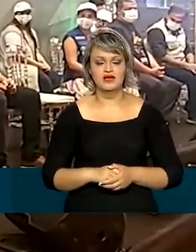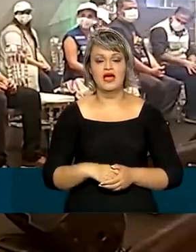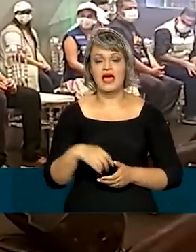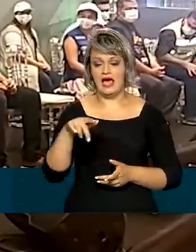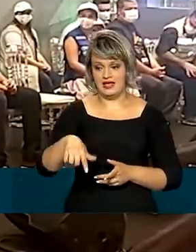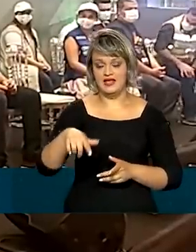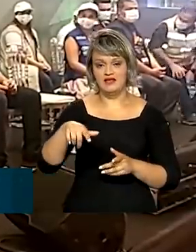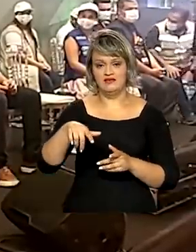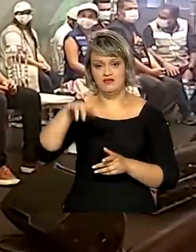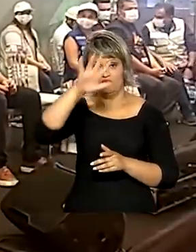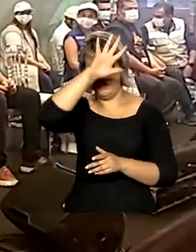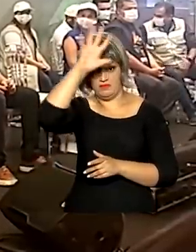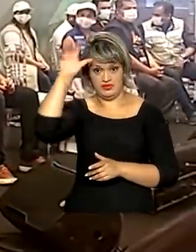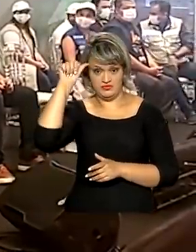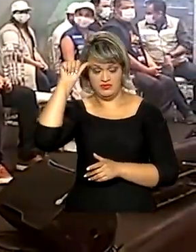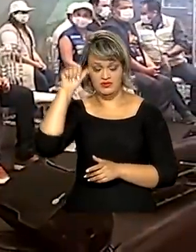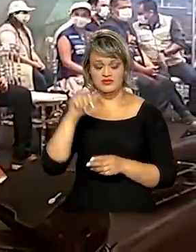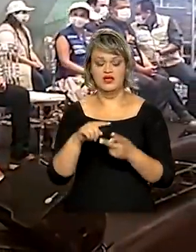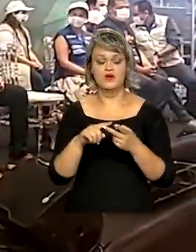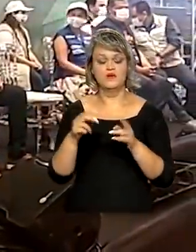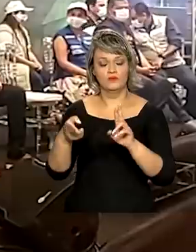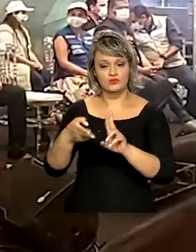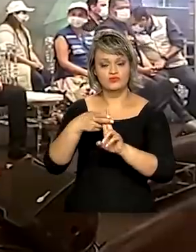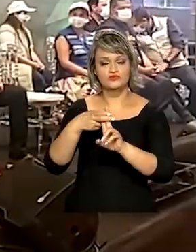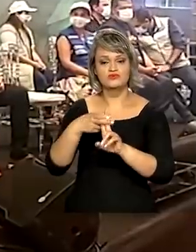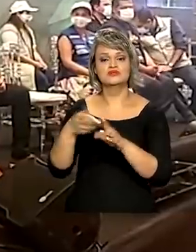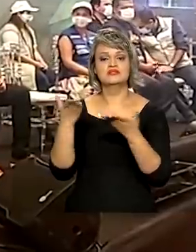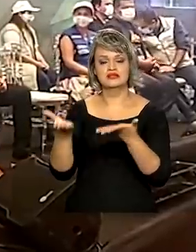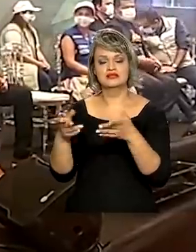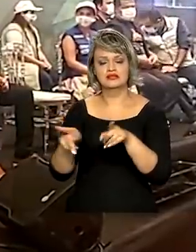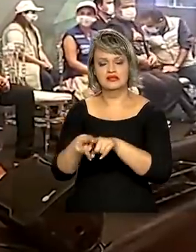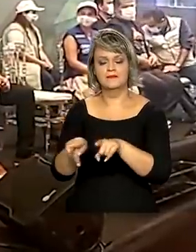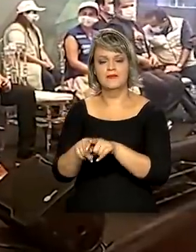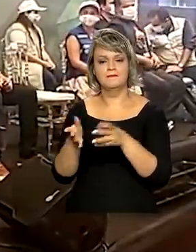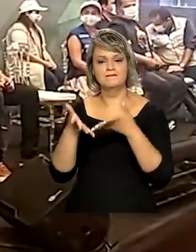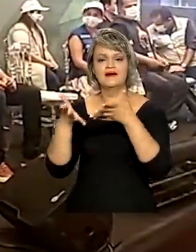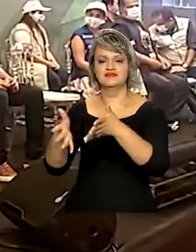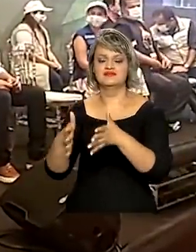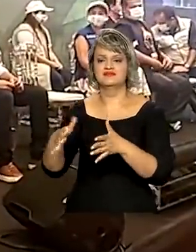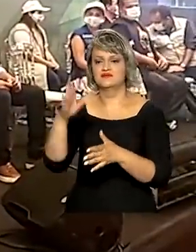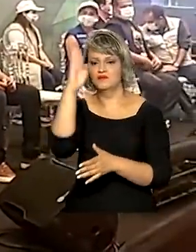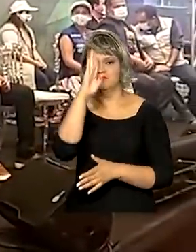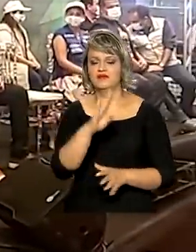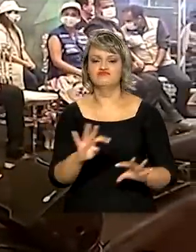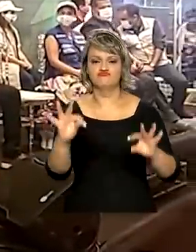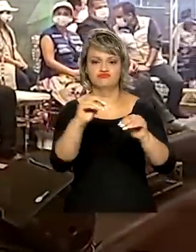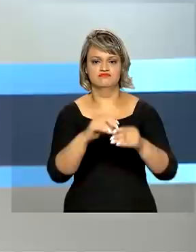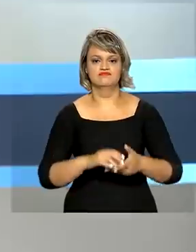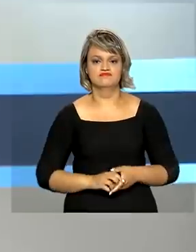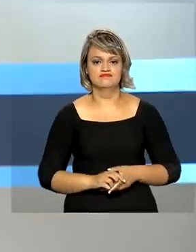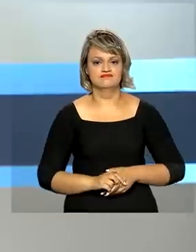Amazonas, o Sistema Único de Saúde é o patrimônio de todos os brasileiros.